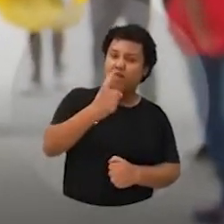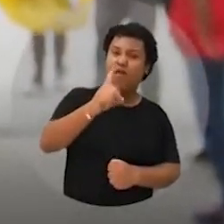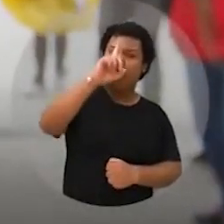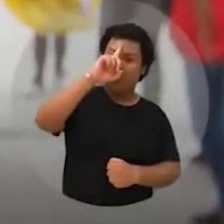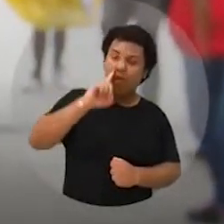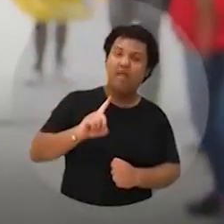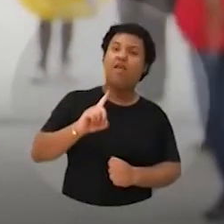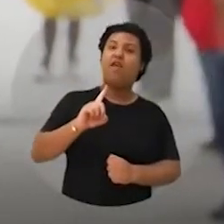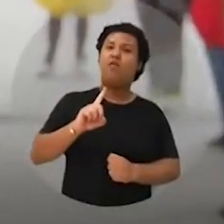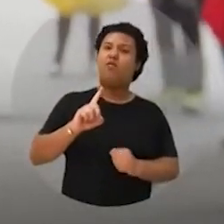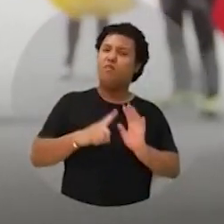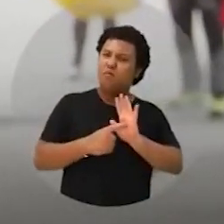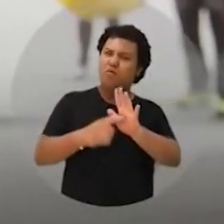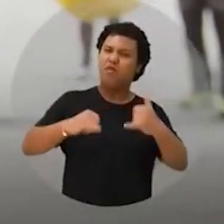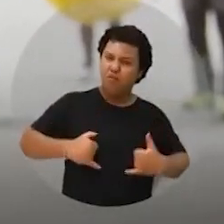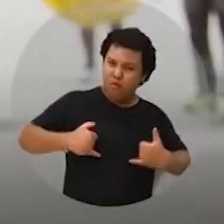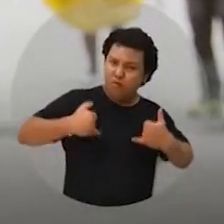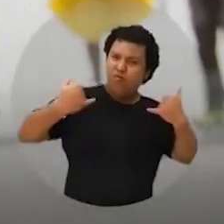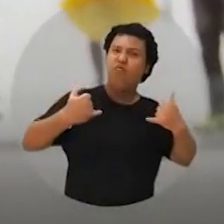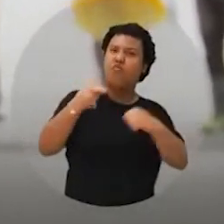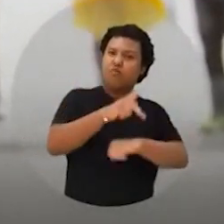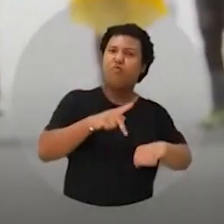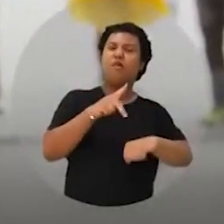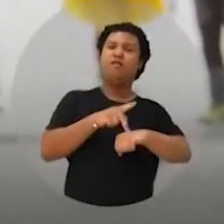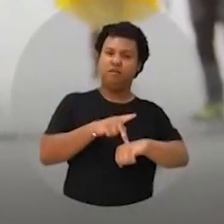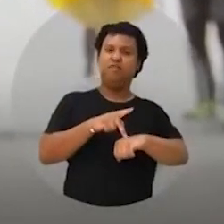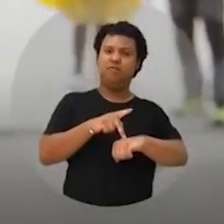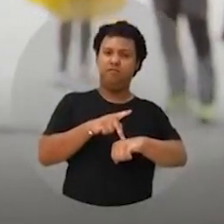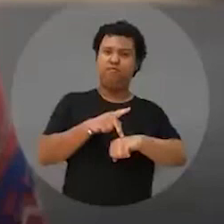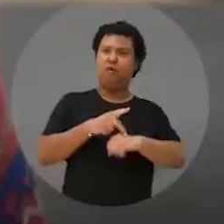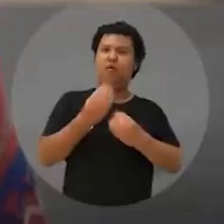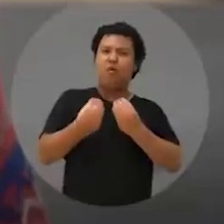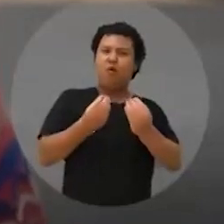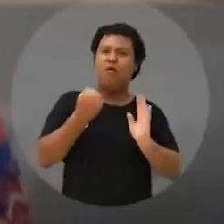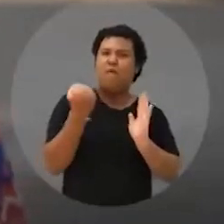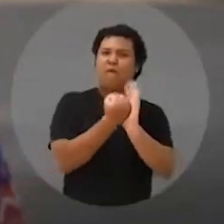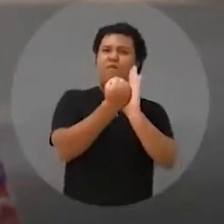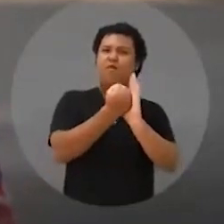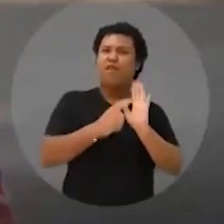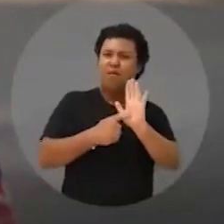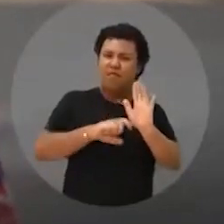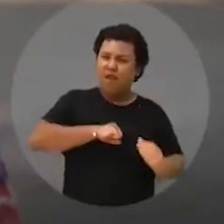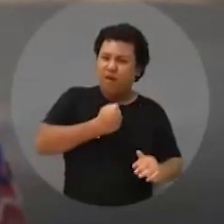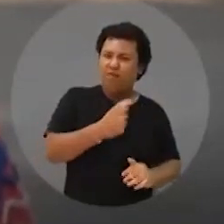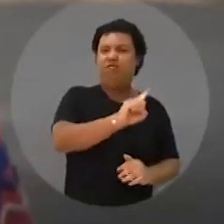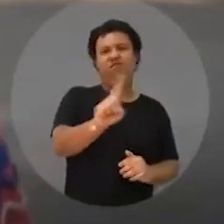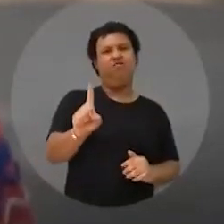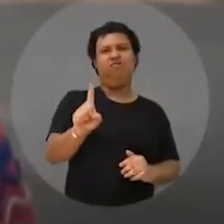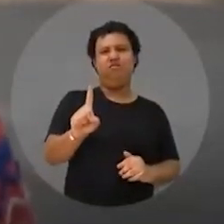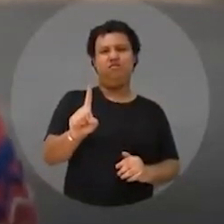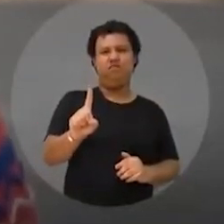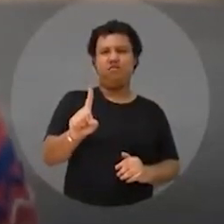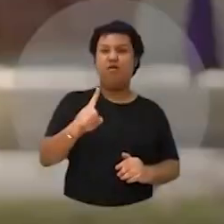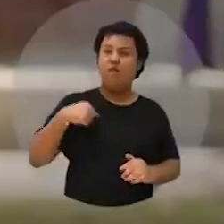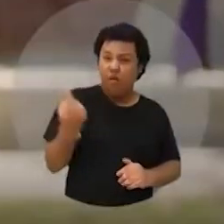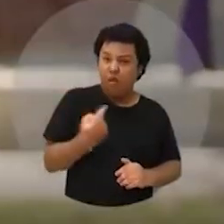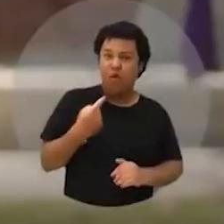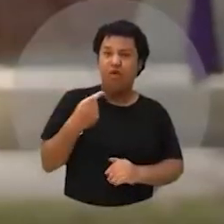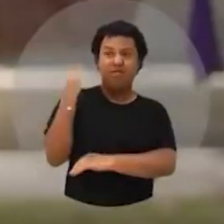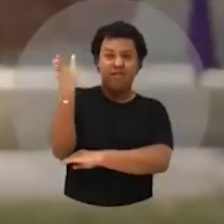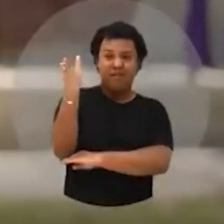voltar a ter o verde e amarelo, mas no sentido do patriotismo saudável. Como é que vai usar o símbolo brasileiro para discursar o ódio? Não.